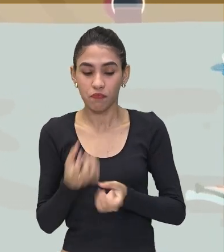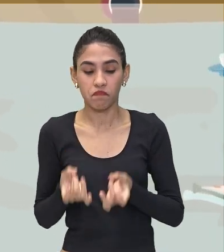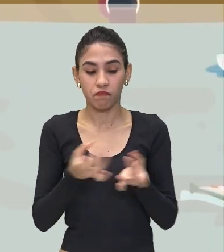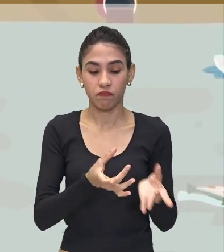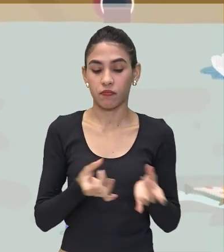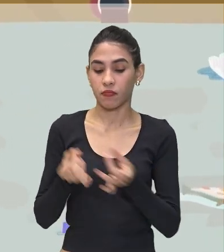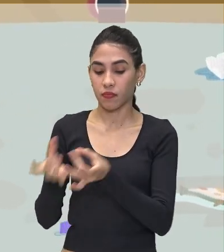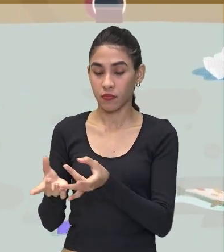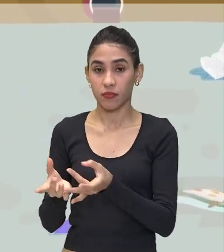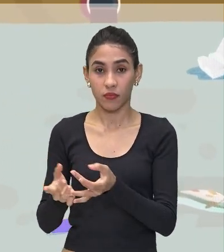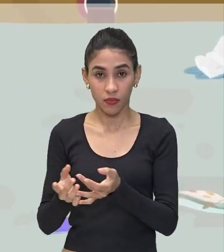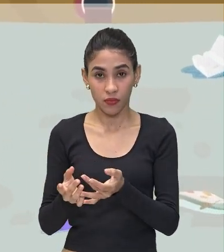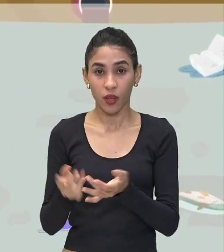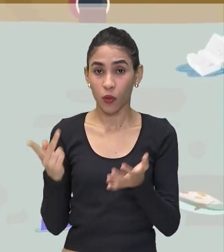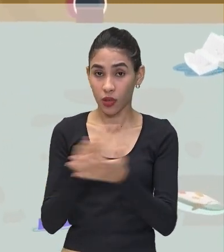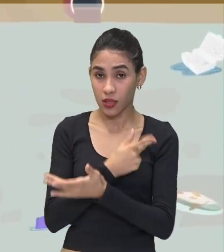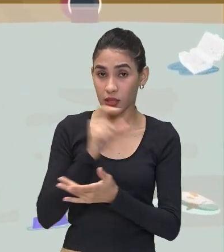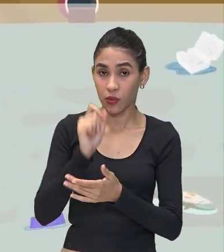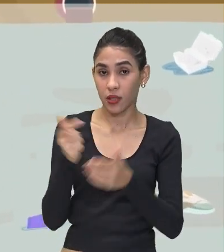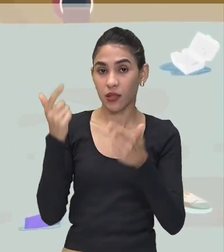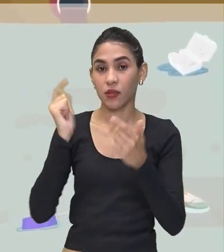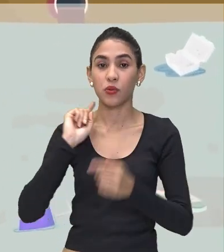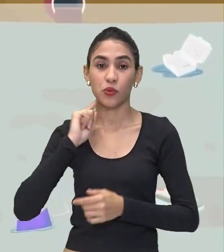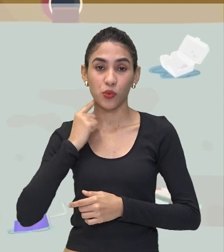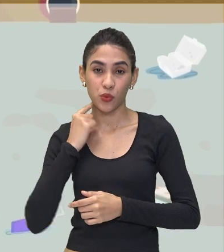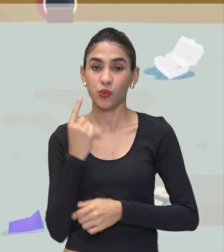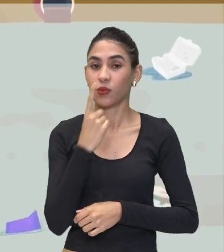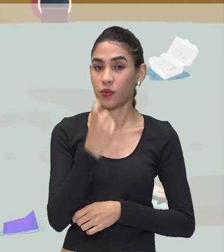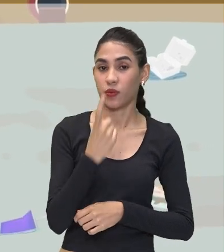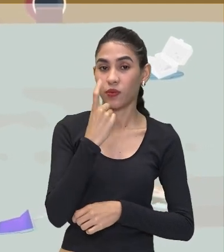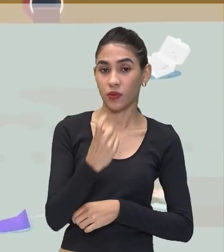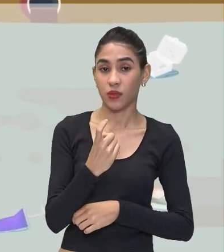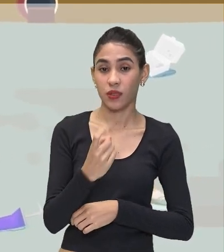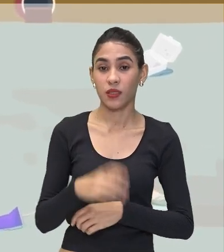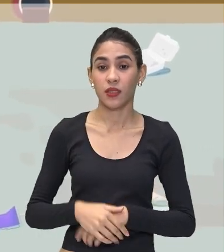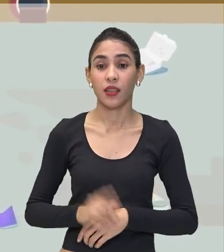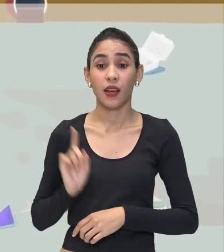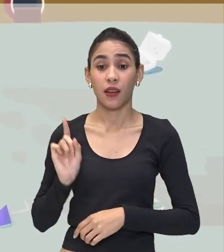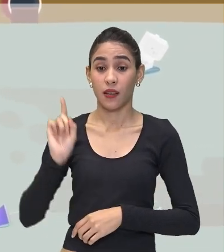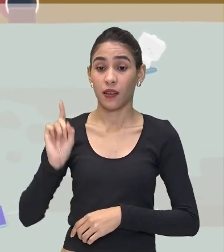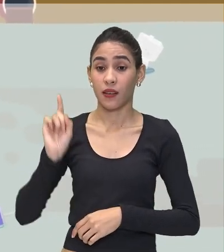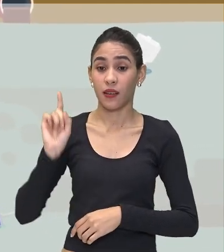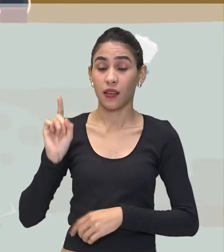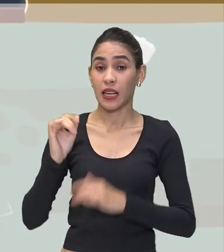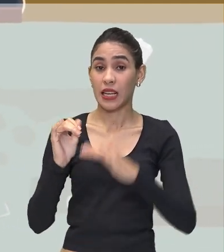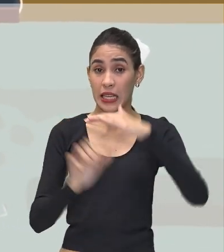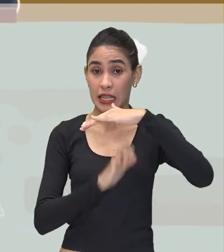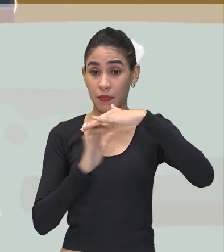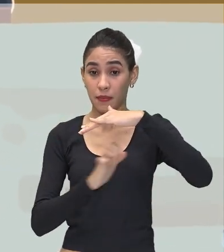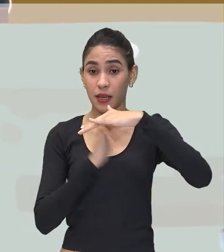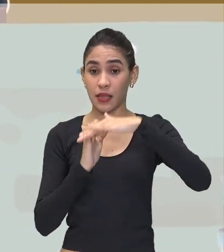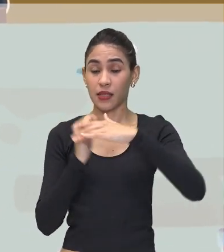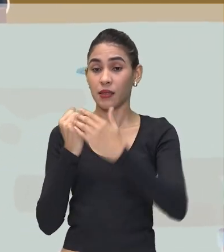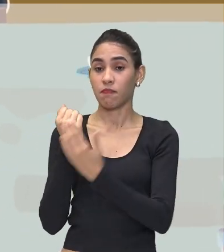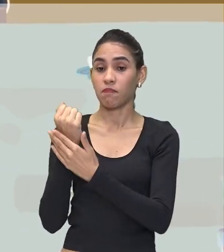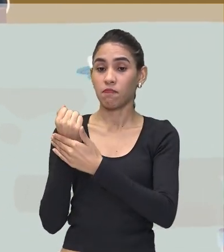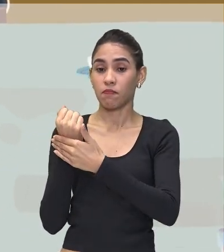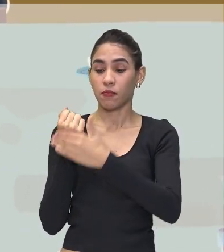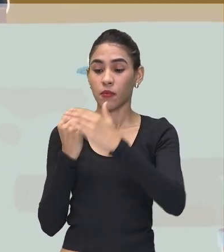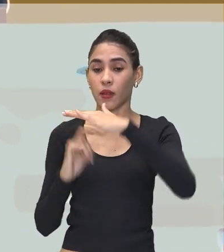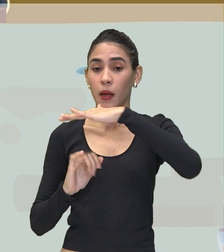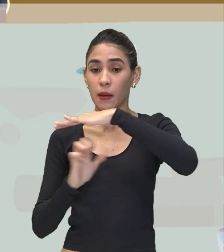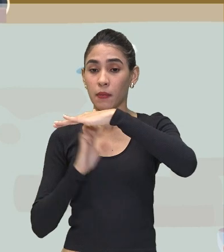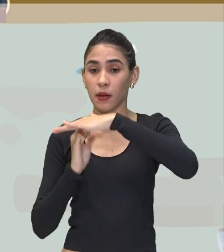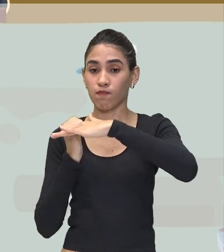Causando toda Essa poluição E aqui nessa chaminé Está saindo Essa fumaça Essa fumaça Ela é cheia De